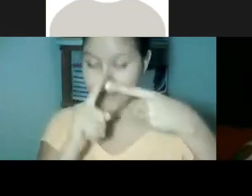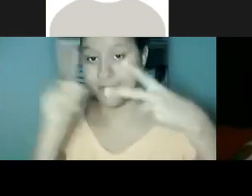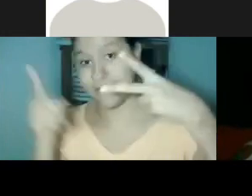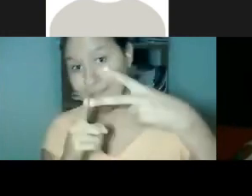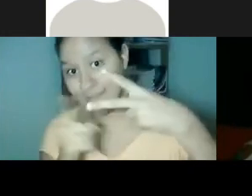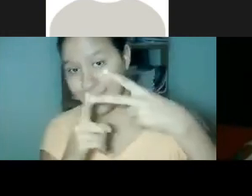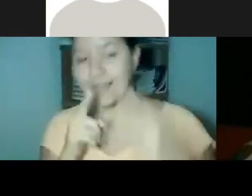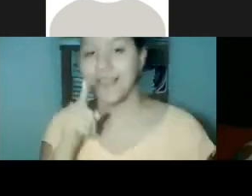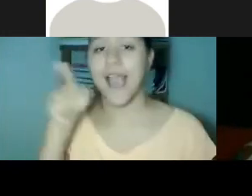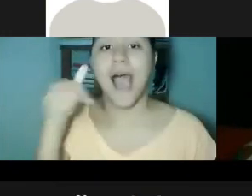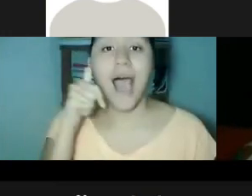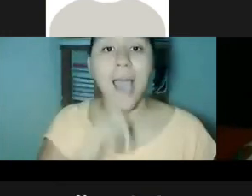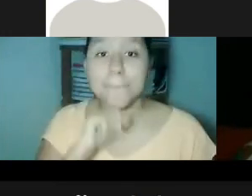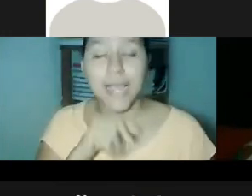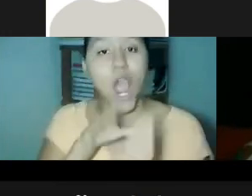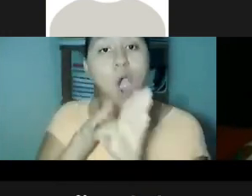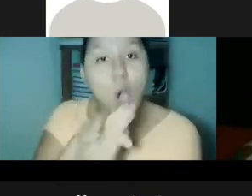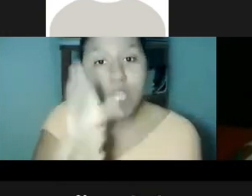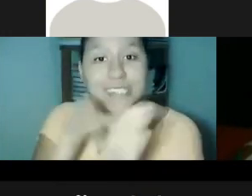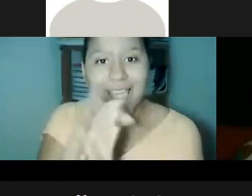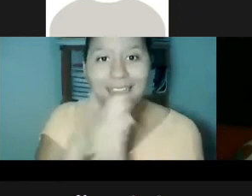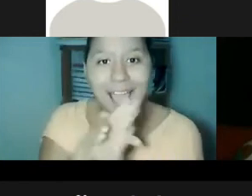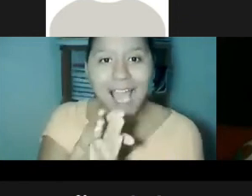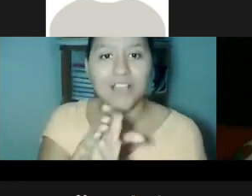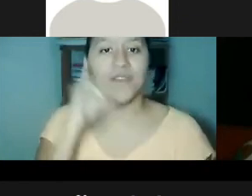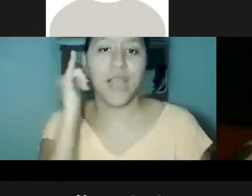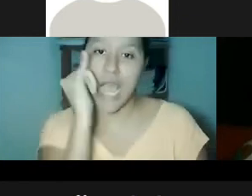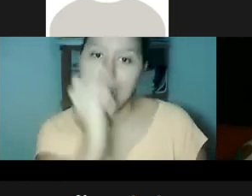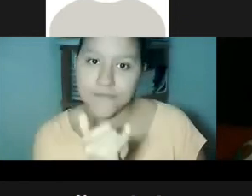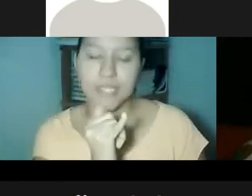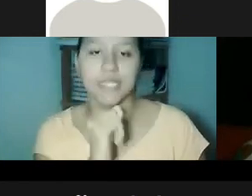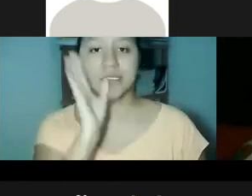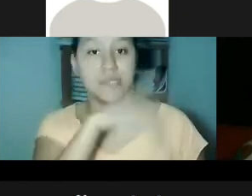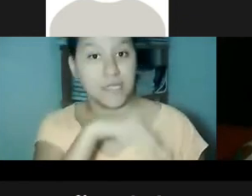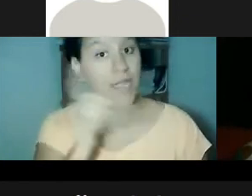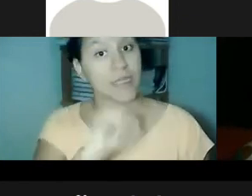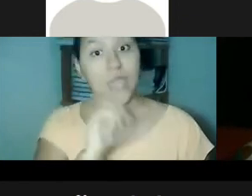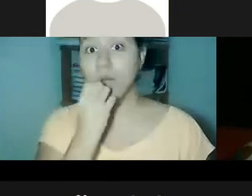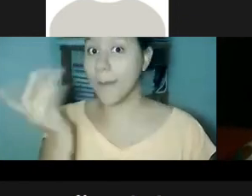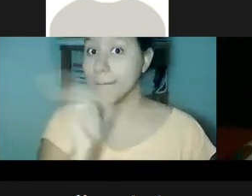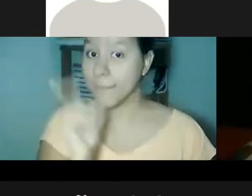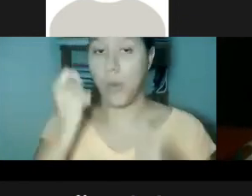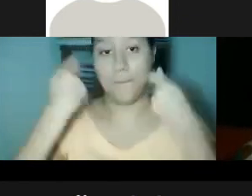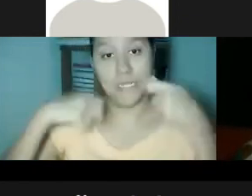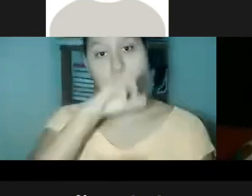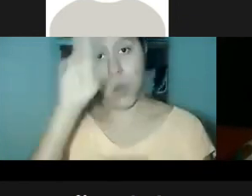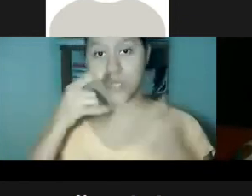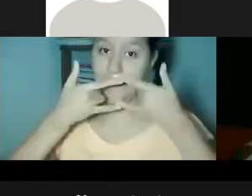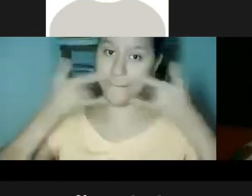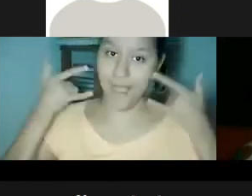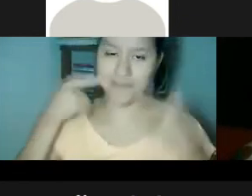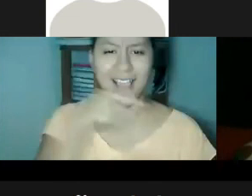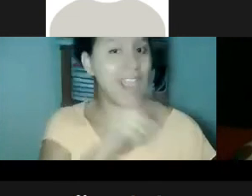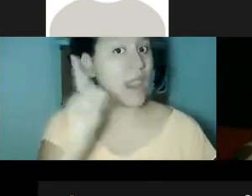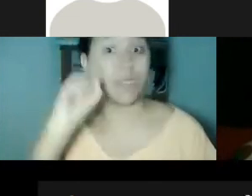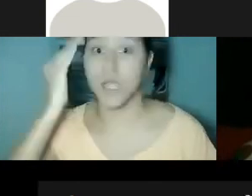então eu vejo também a mãe dele aconselhou ele avisou ele que não é